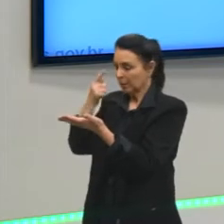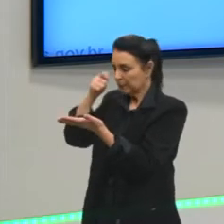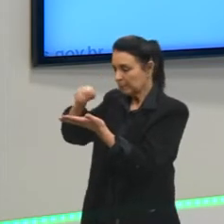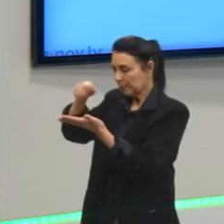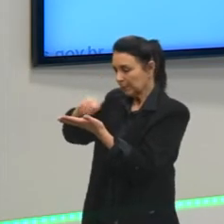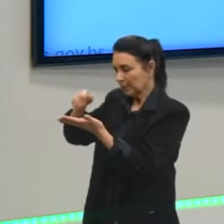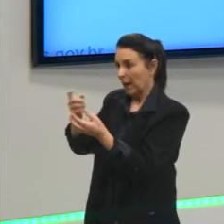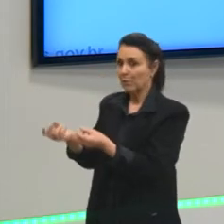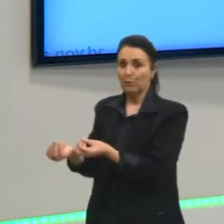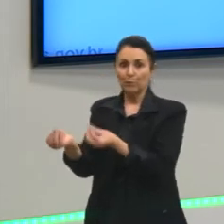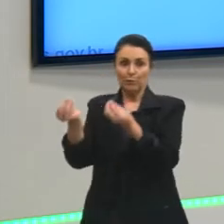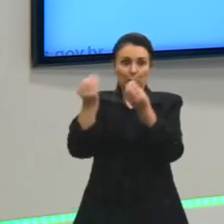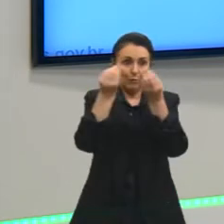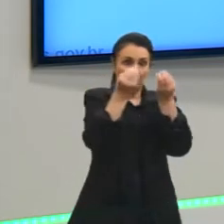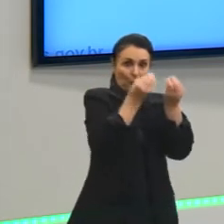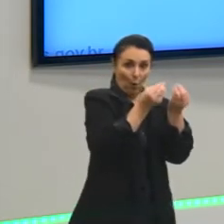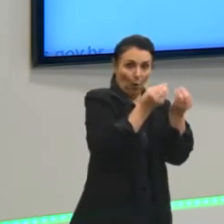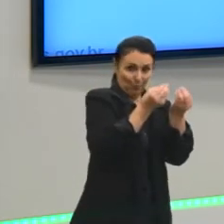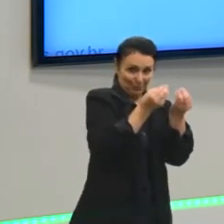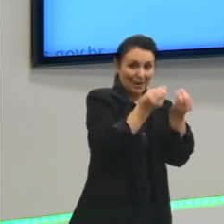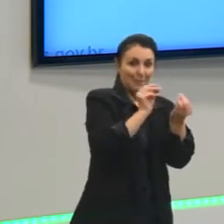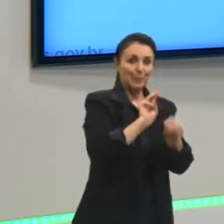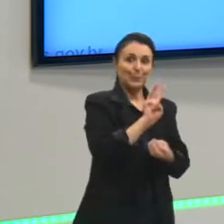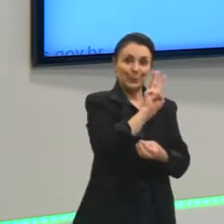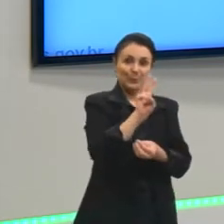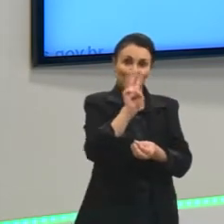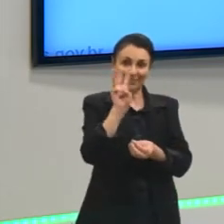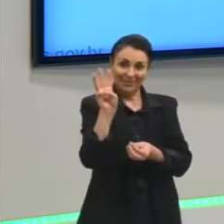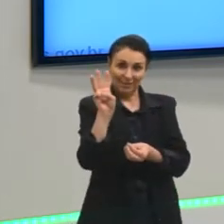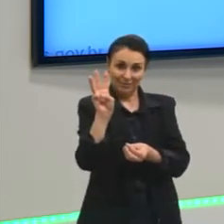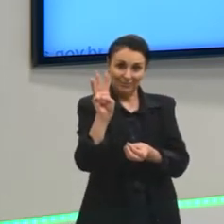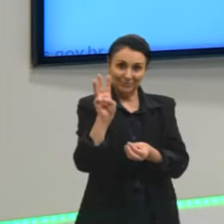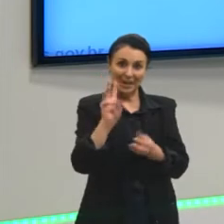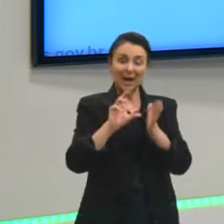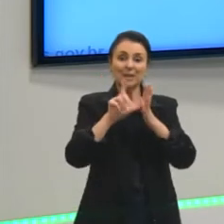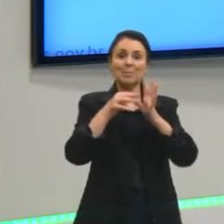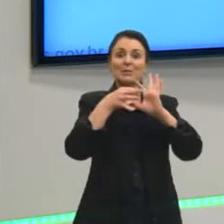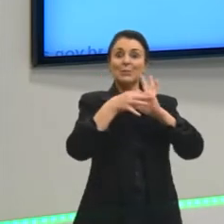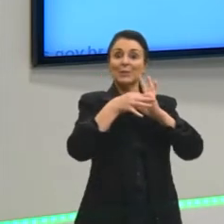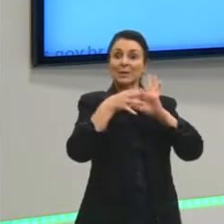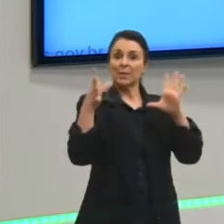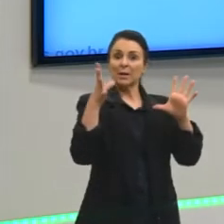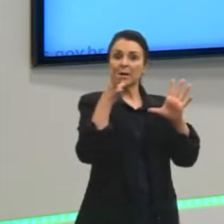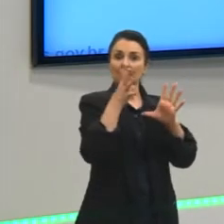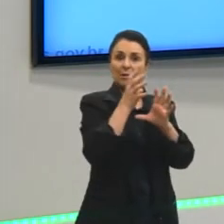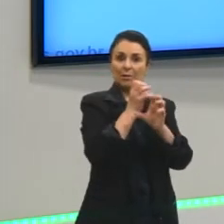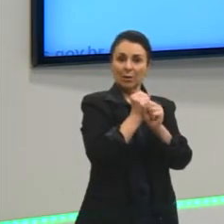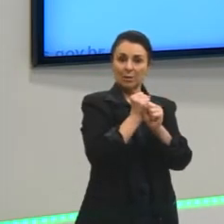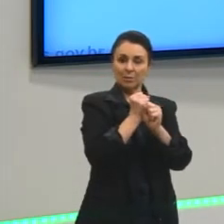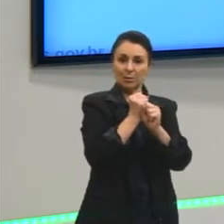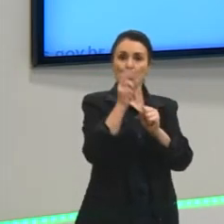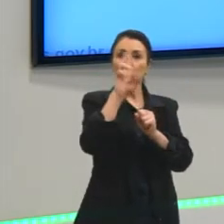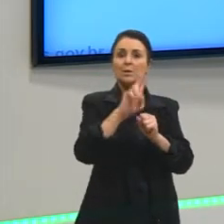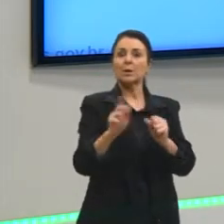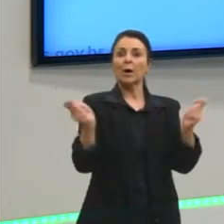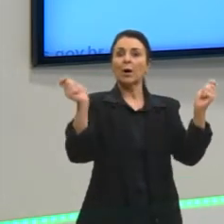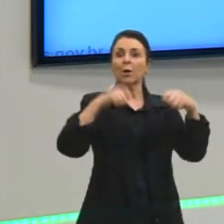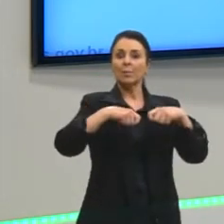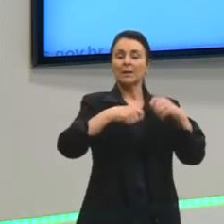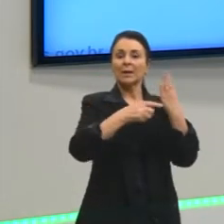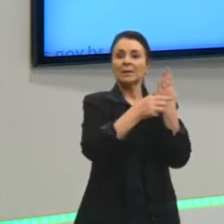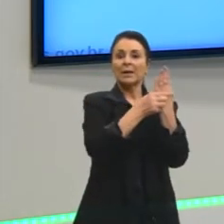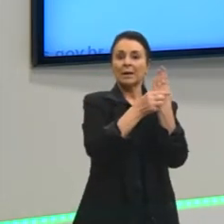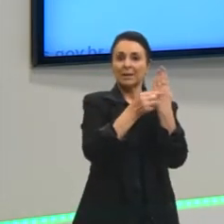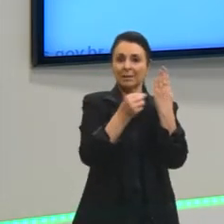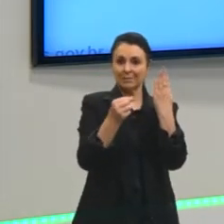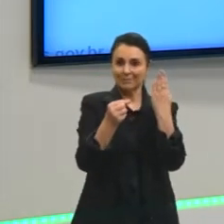do INEP, para o portal, e aí em certo momento eles liberam as notas para vocês por competência, e logo depois o espelho da